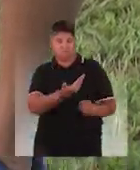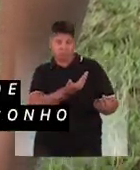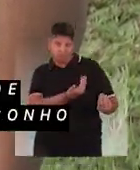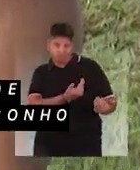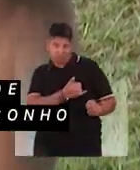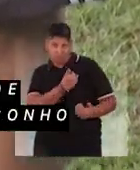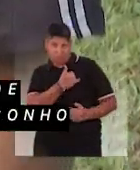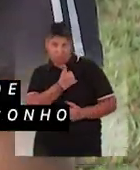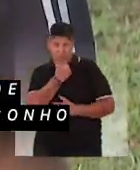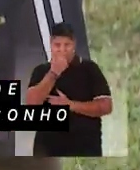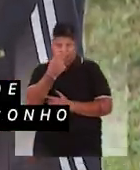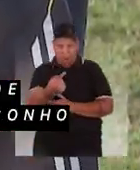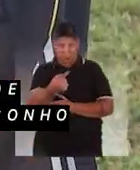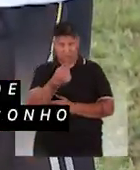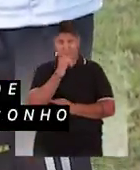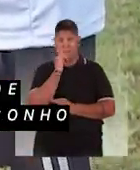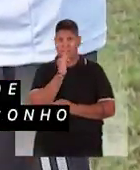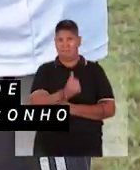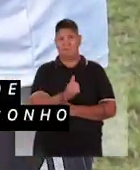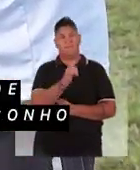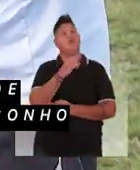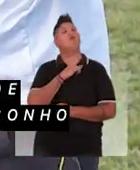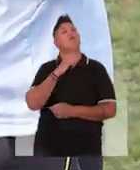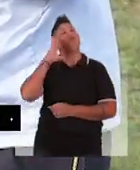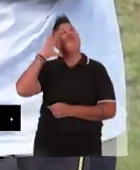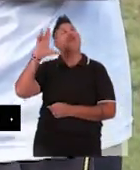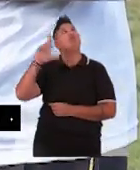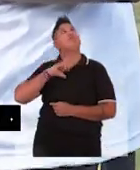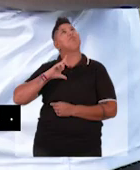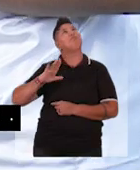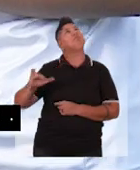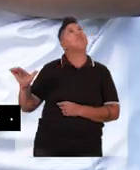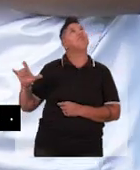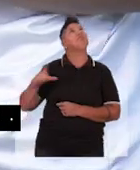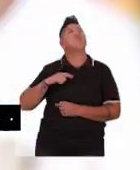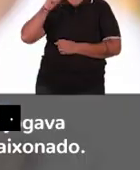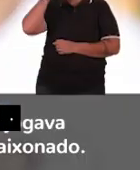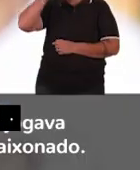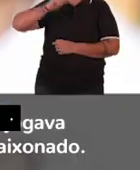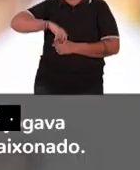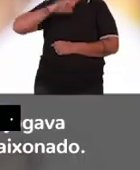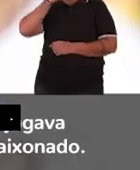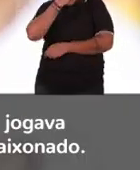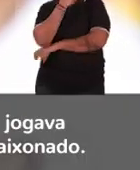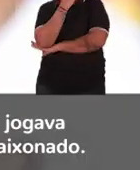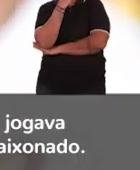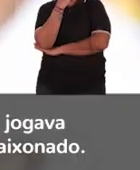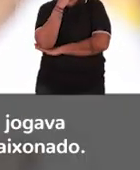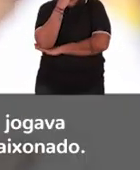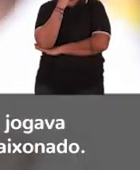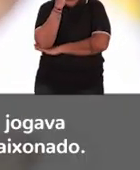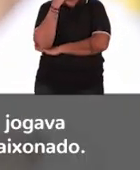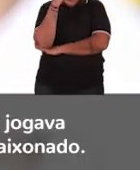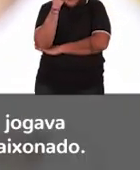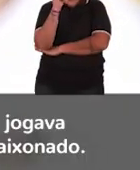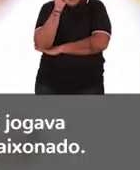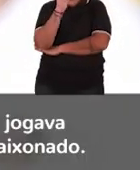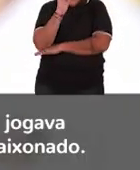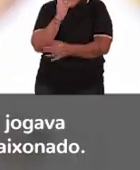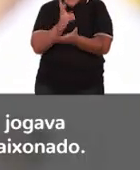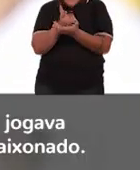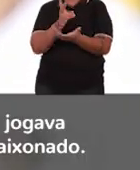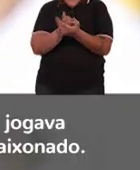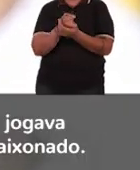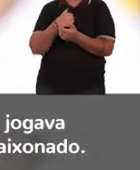adolescente de 17 anos conta que o sonho nasceu quando ainda era criança. Eu assistia muito futebol, Meu pai sempre jogou